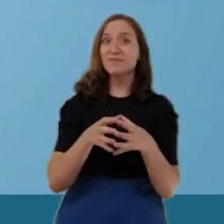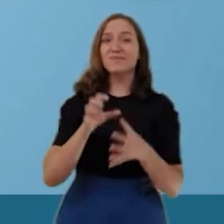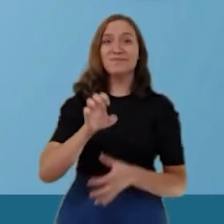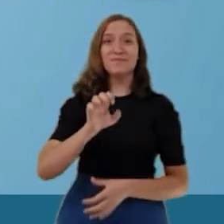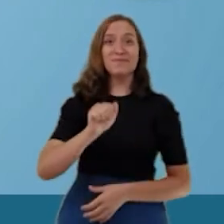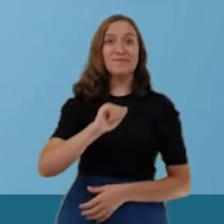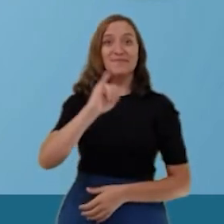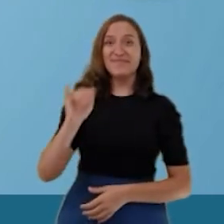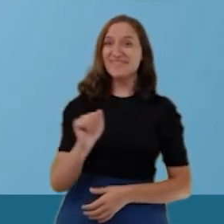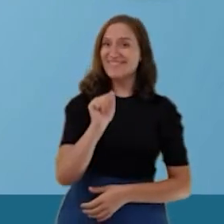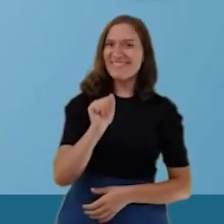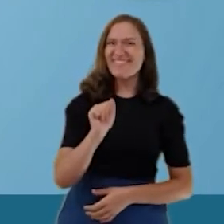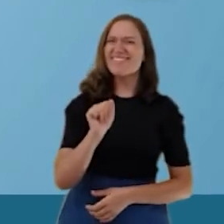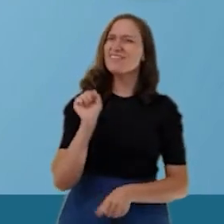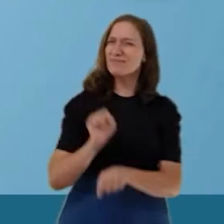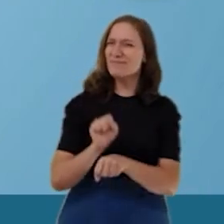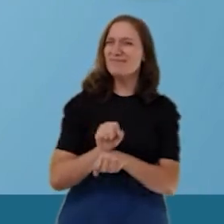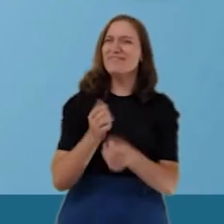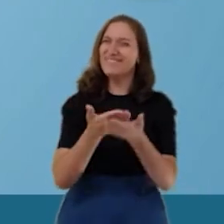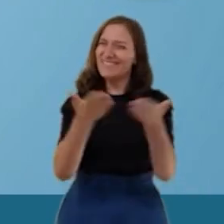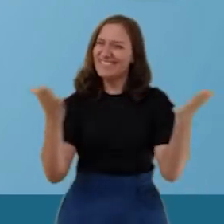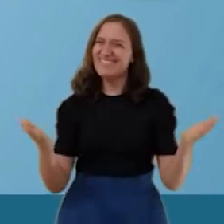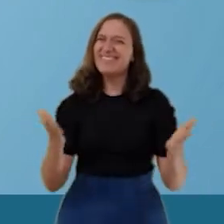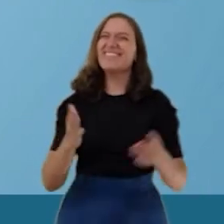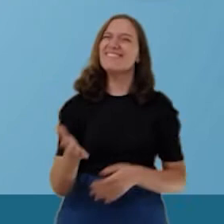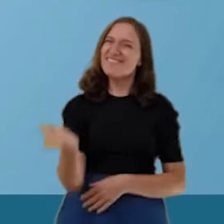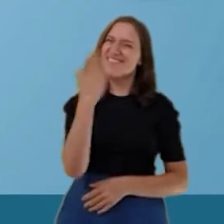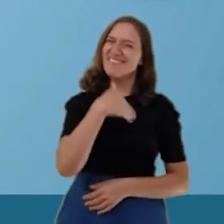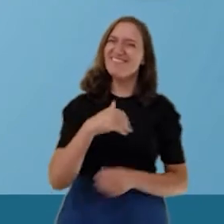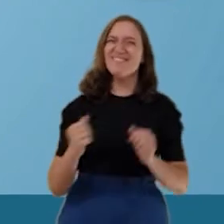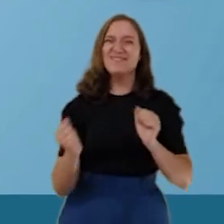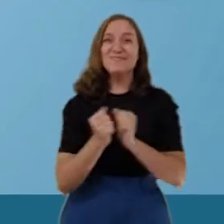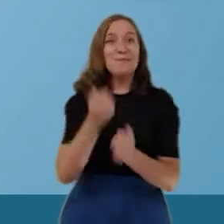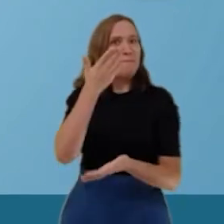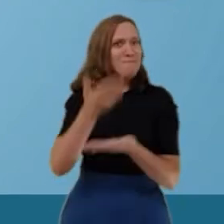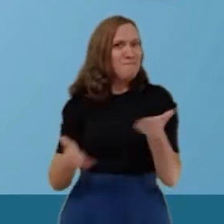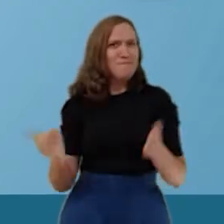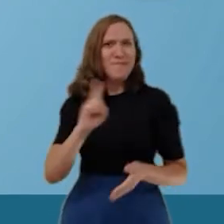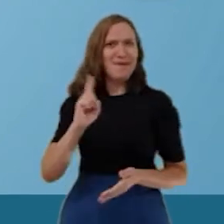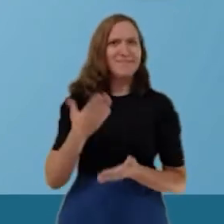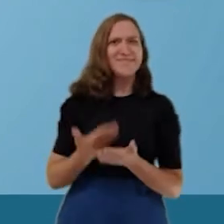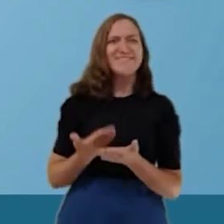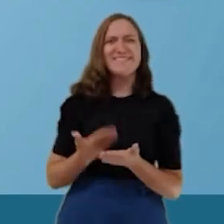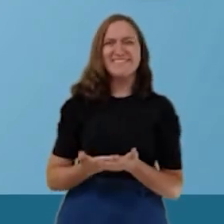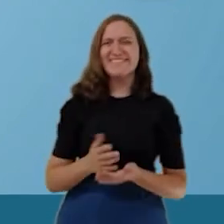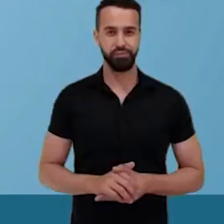da Eaja. Te espero! Fica comigo! Não perca uma aula!